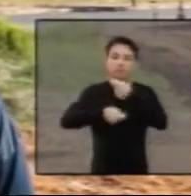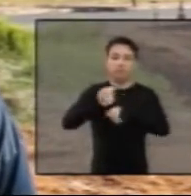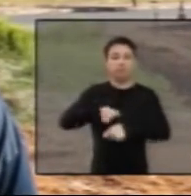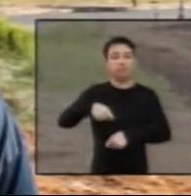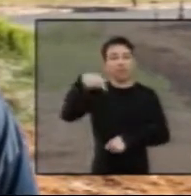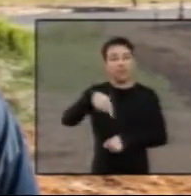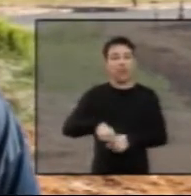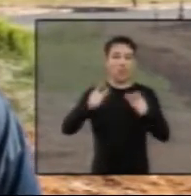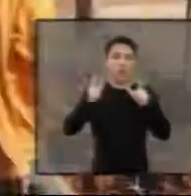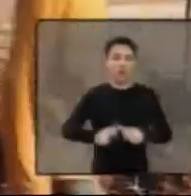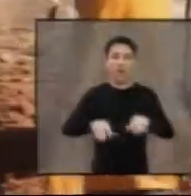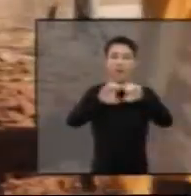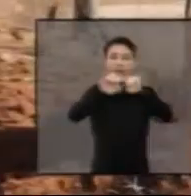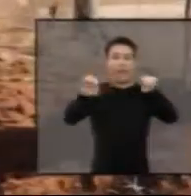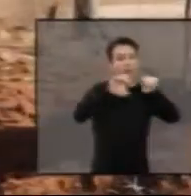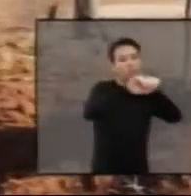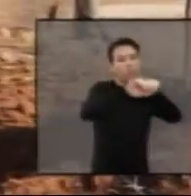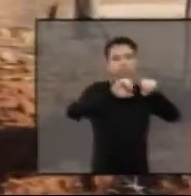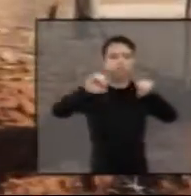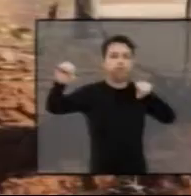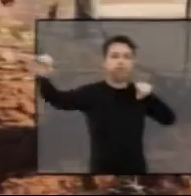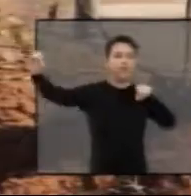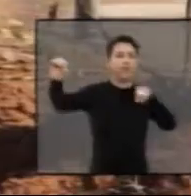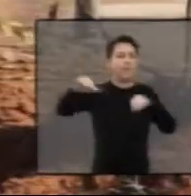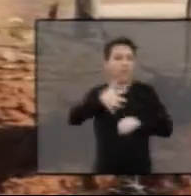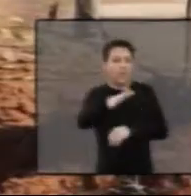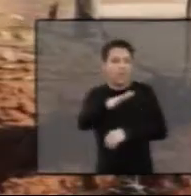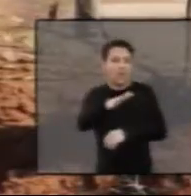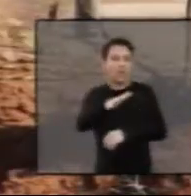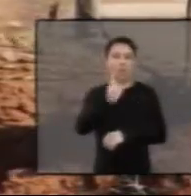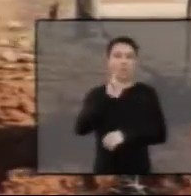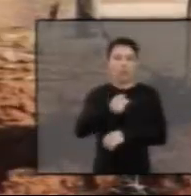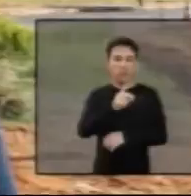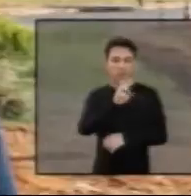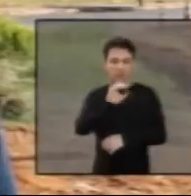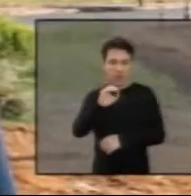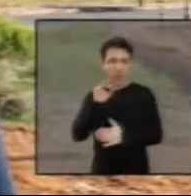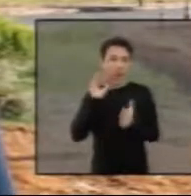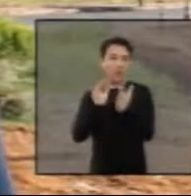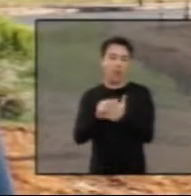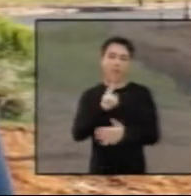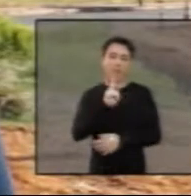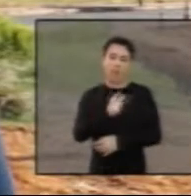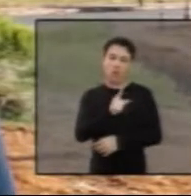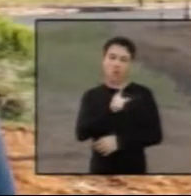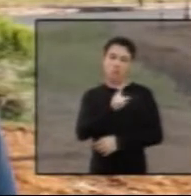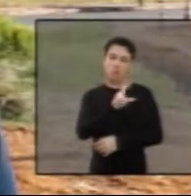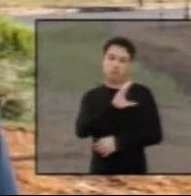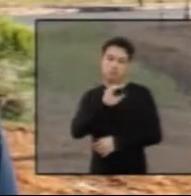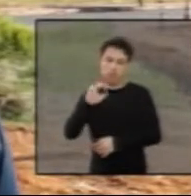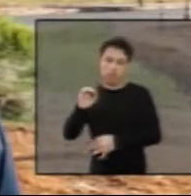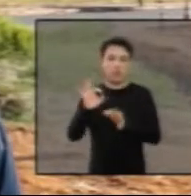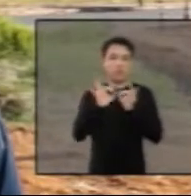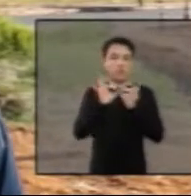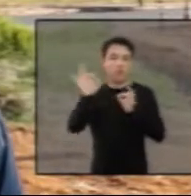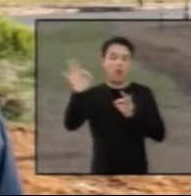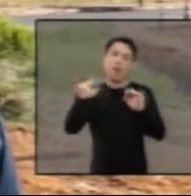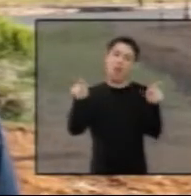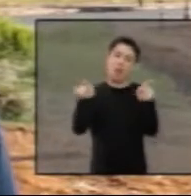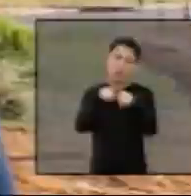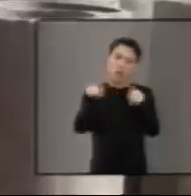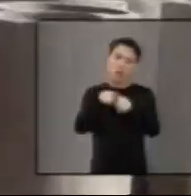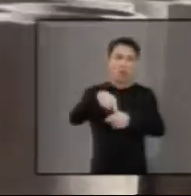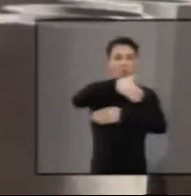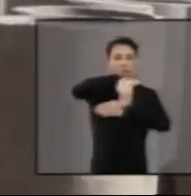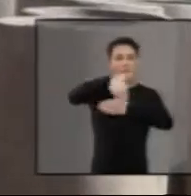que não foram necessárias, e deu uma economia de aproximadamente 400 mil reais na obra. Era para ficar em 2 milhões essa obra, por isso que eu falei da